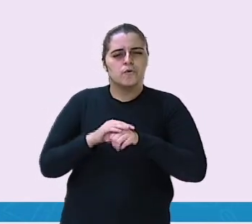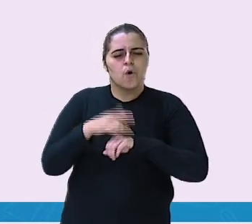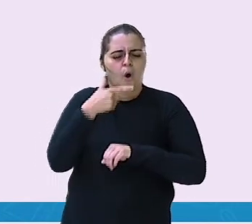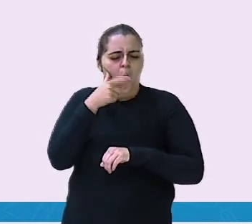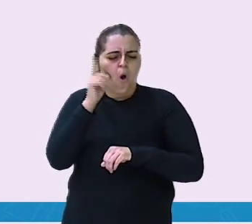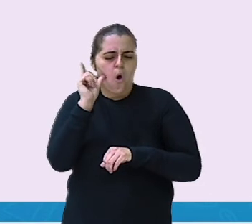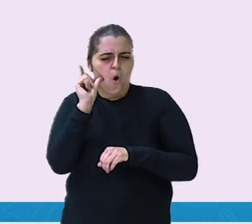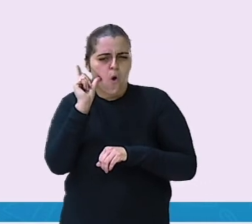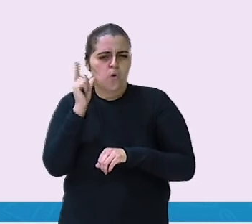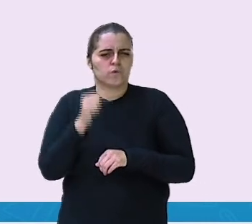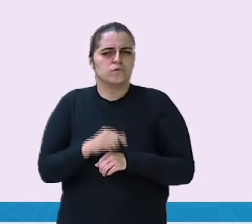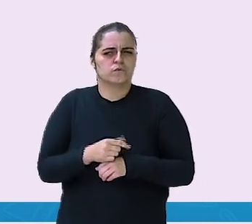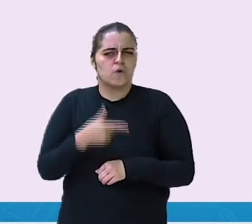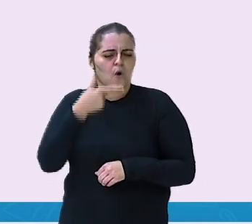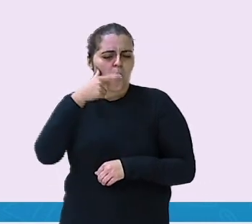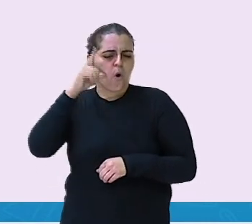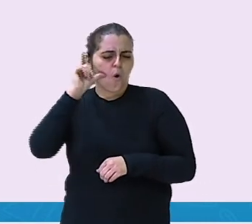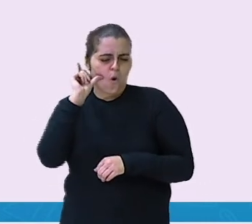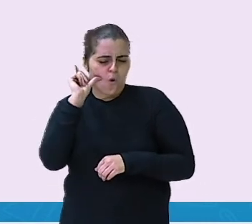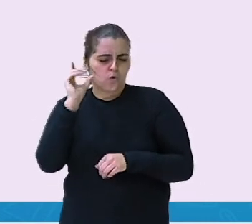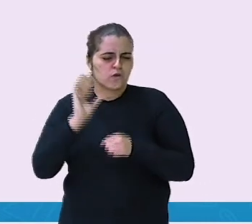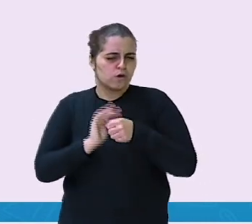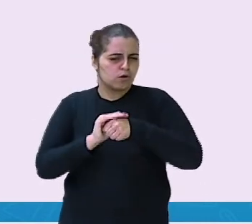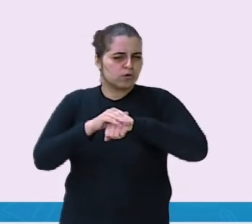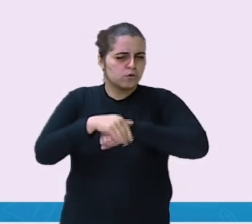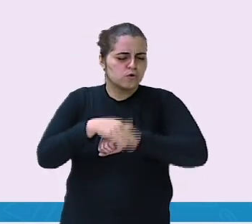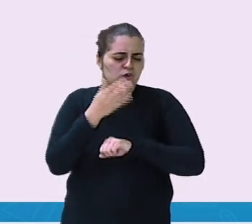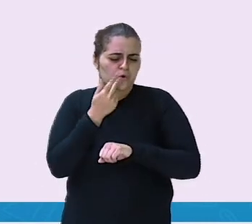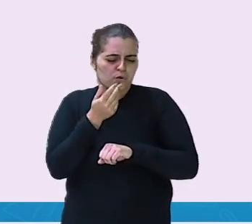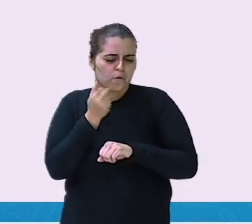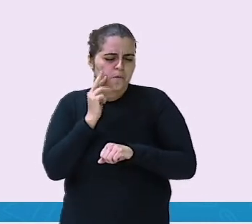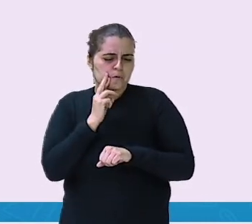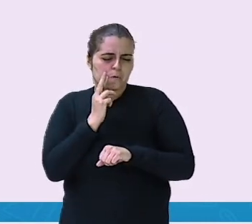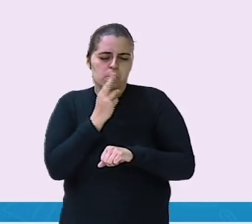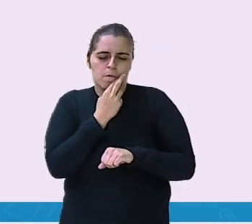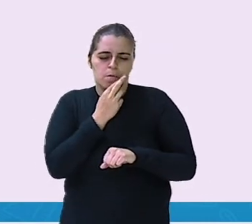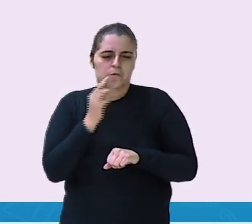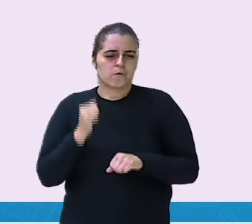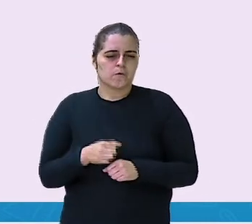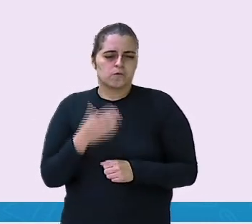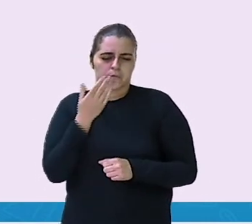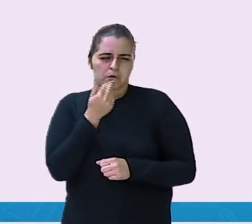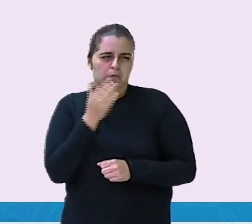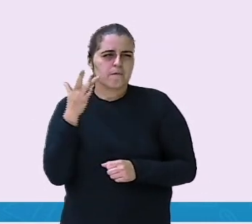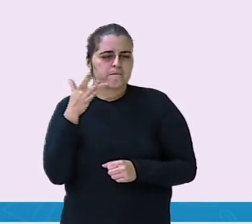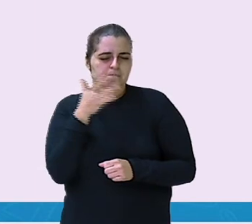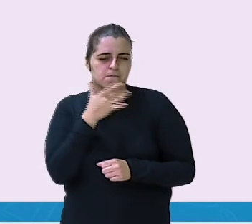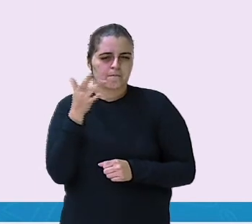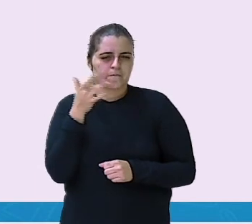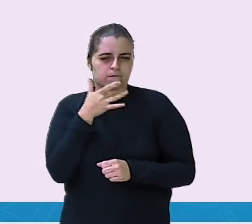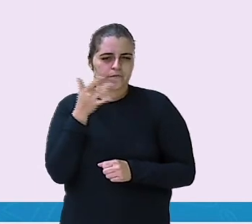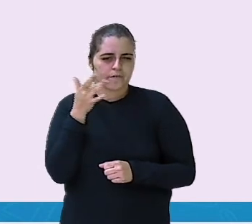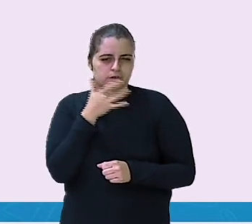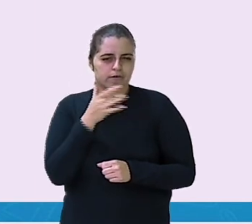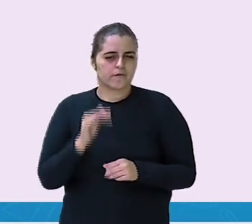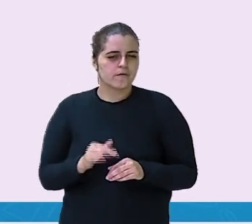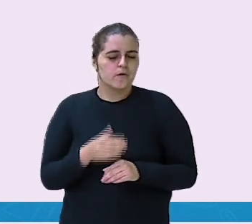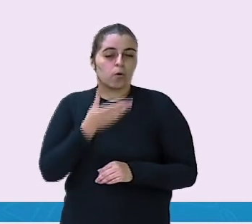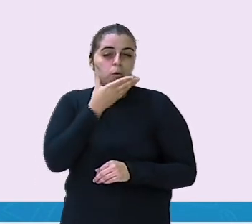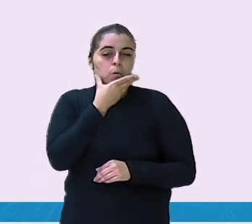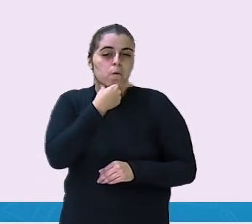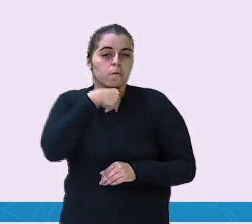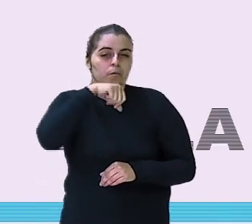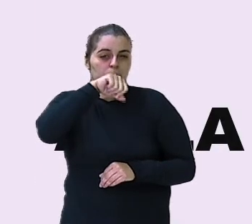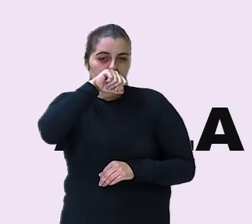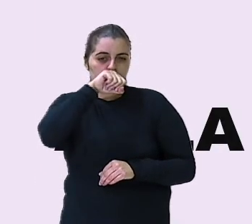ontem. A janta foi ontem à noite. Eu jantei ontem num restaurante com os meus